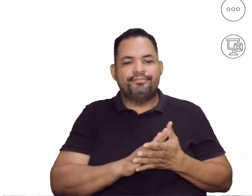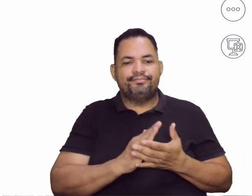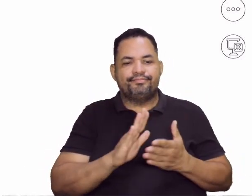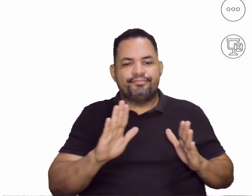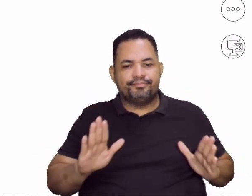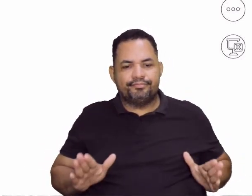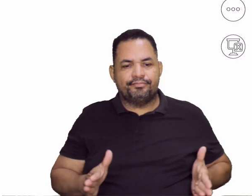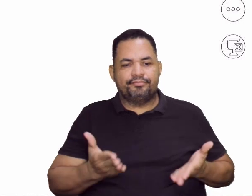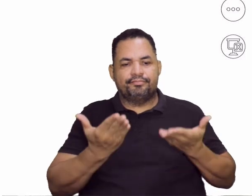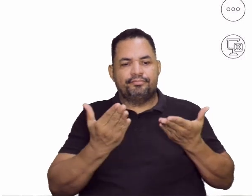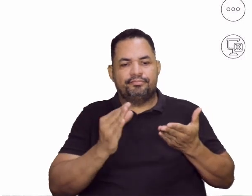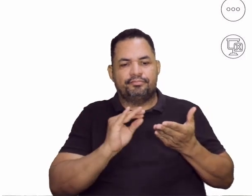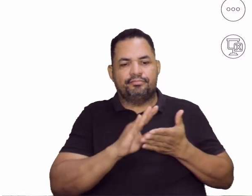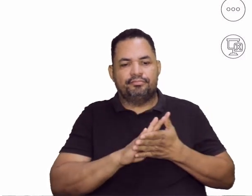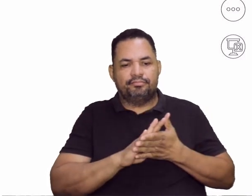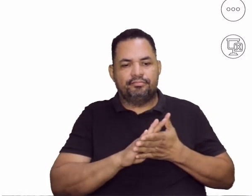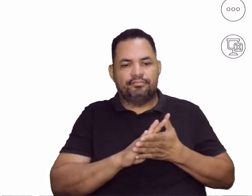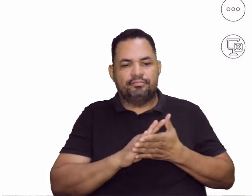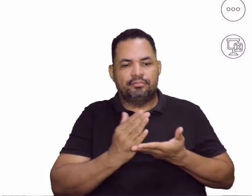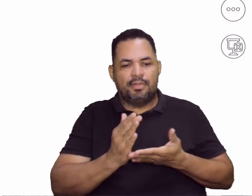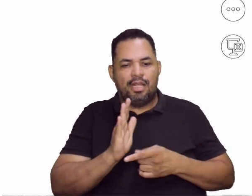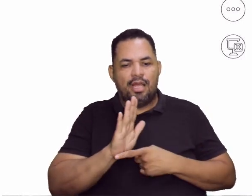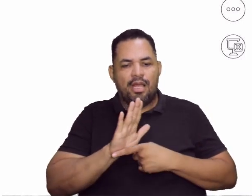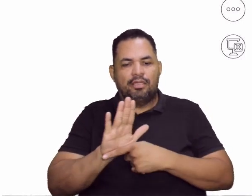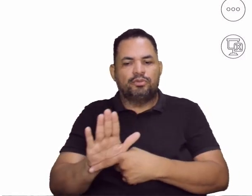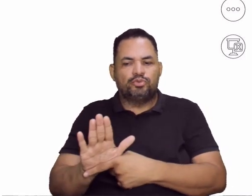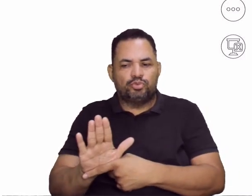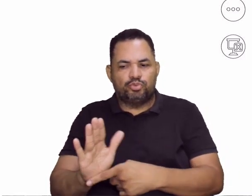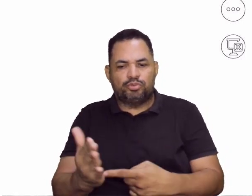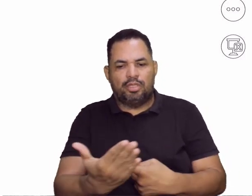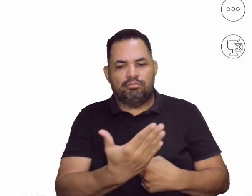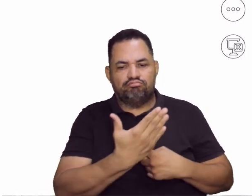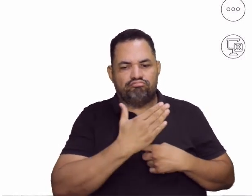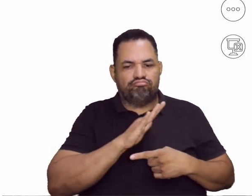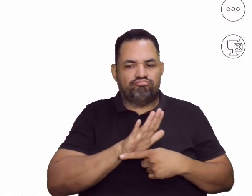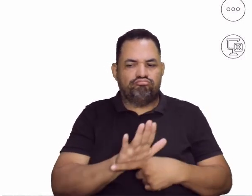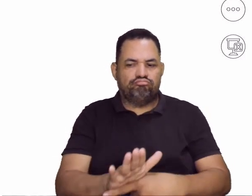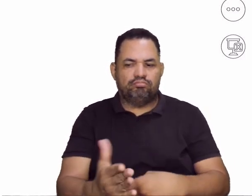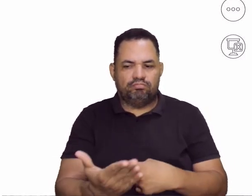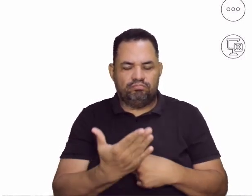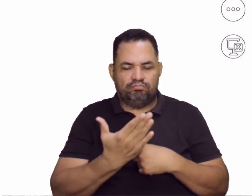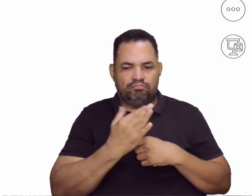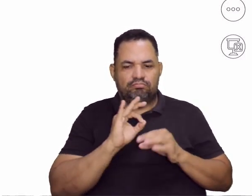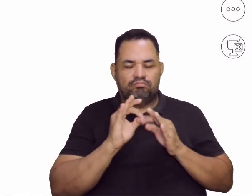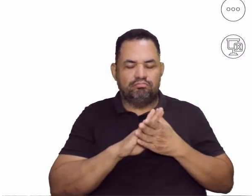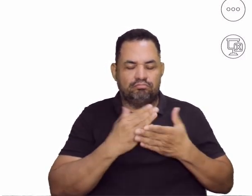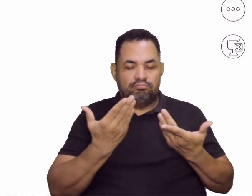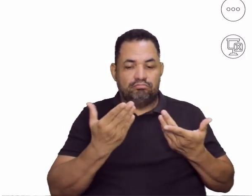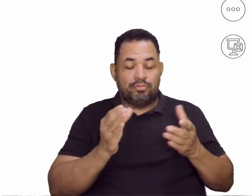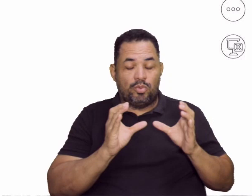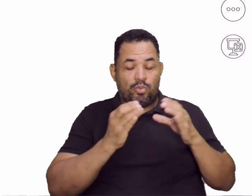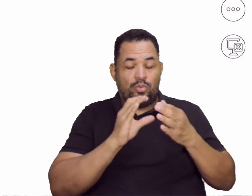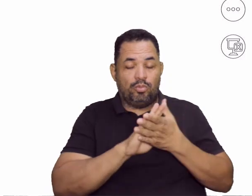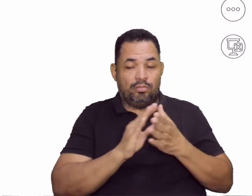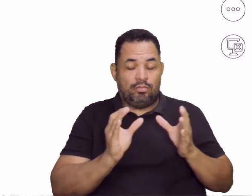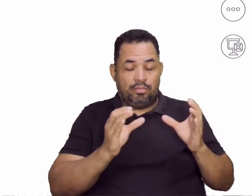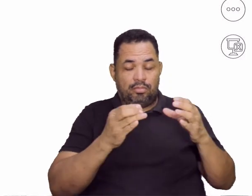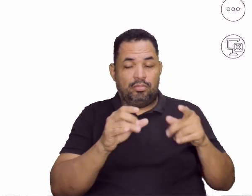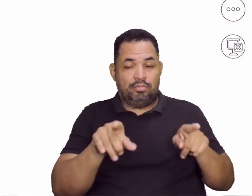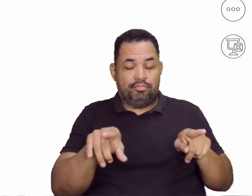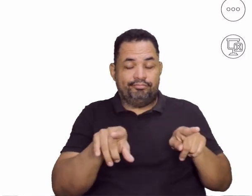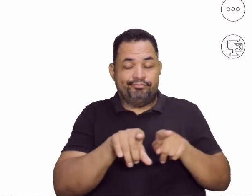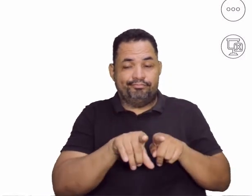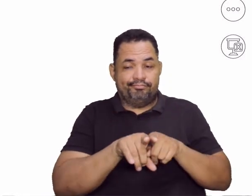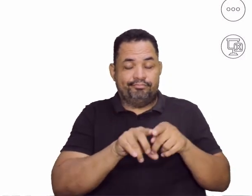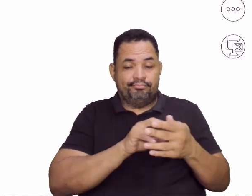promovem aí a colaboração, caríssimo estudante. Eles promovem aí um trabalho em equipe. E a gente tem